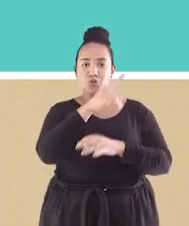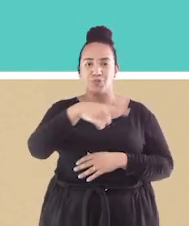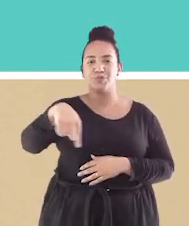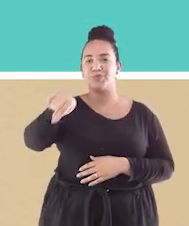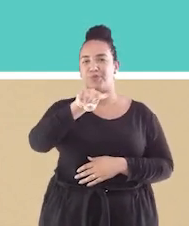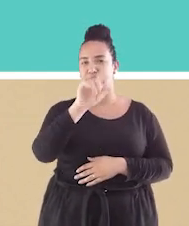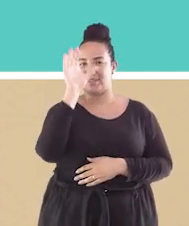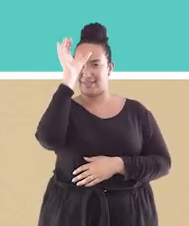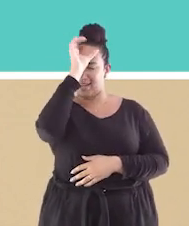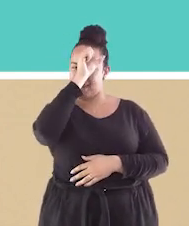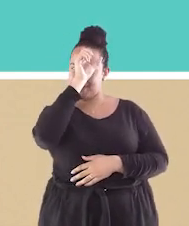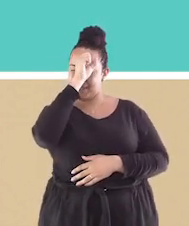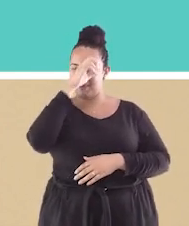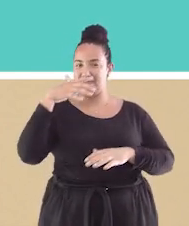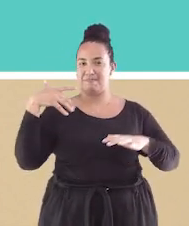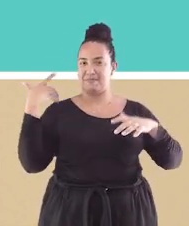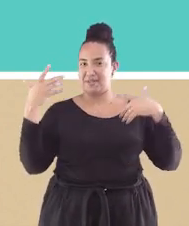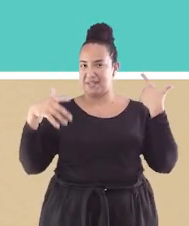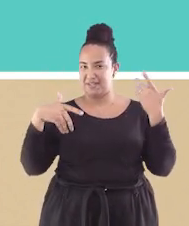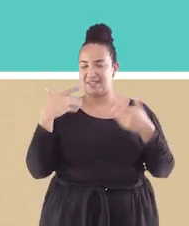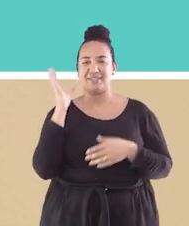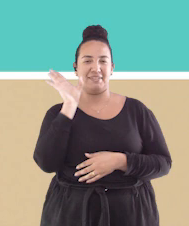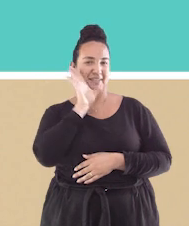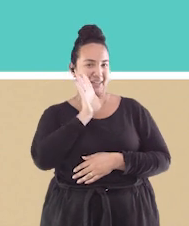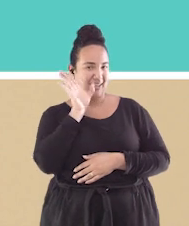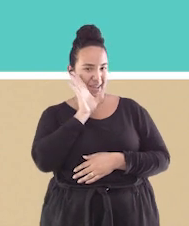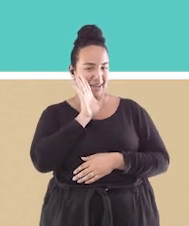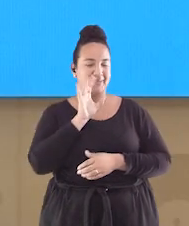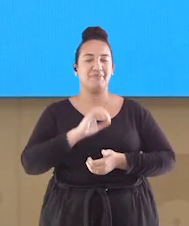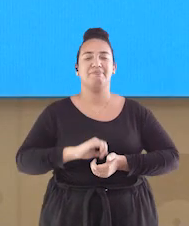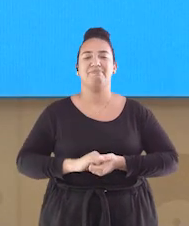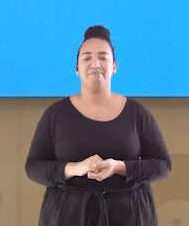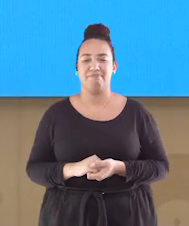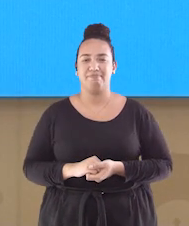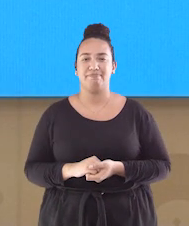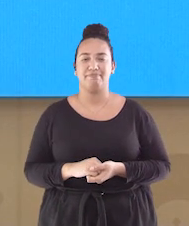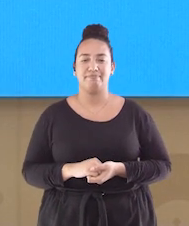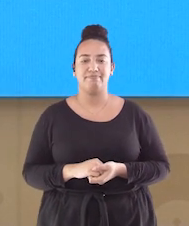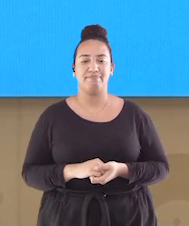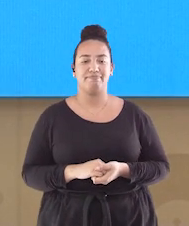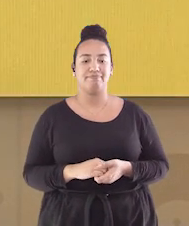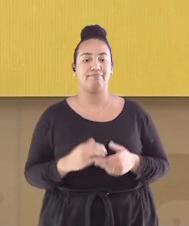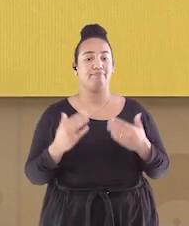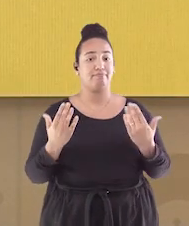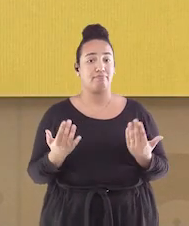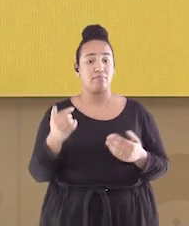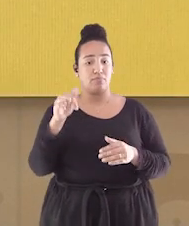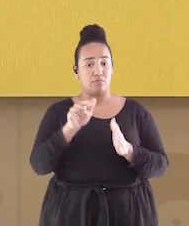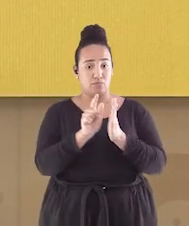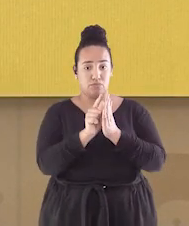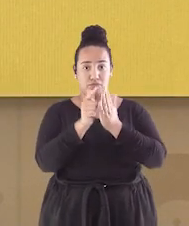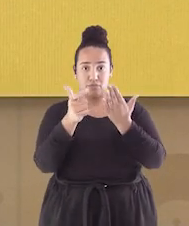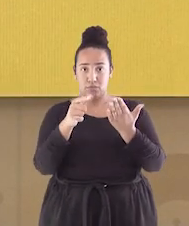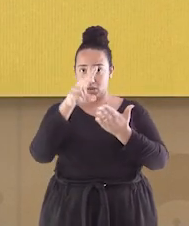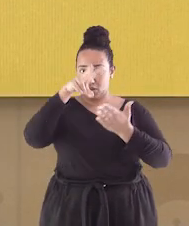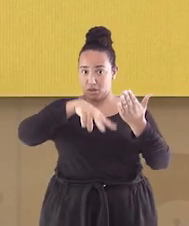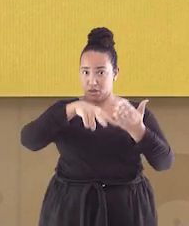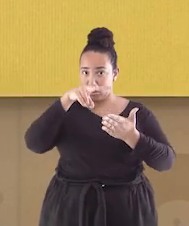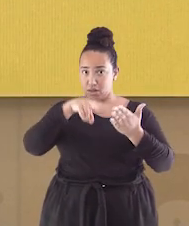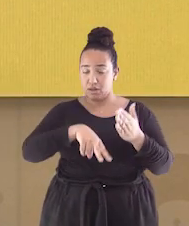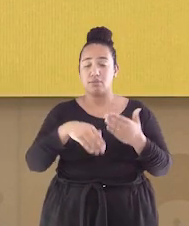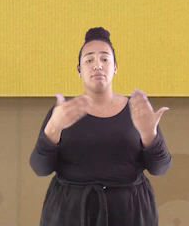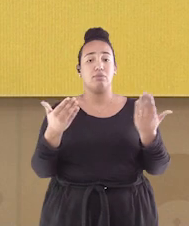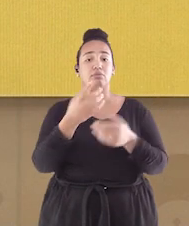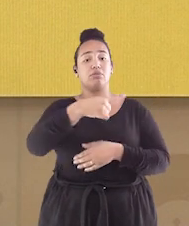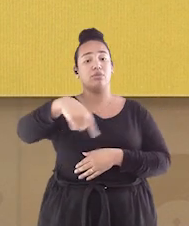você, um ótimo passeio, um passeio muito divertido. Lendo o jornal, ficamos sabendo também que esse